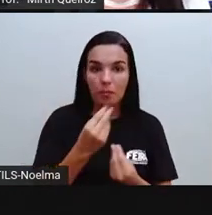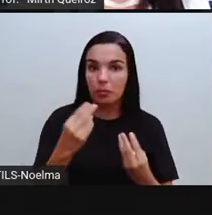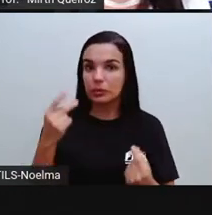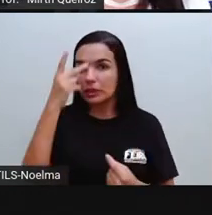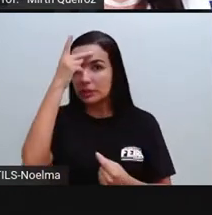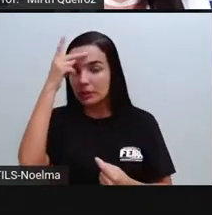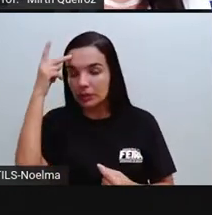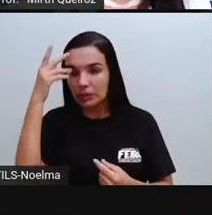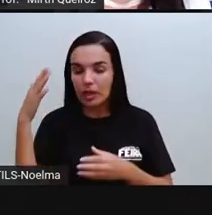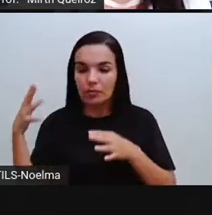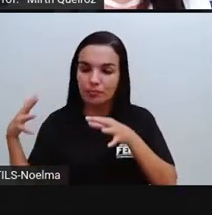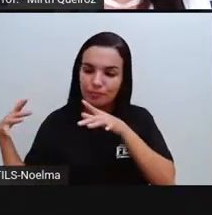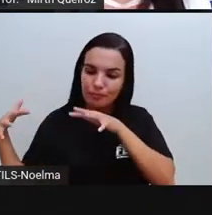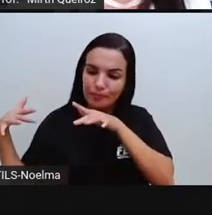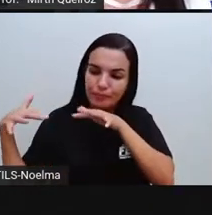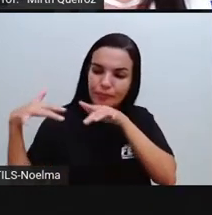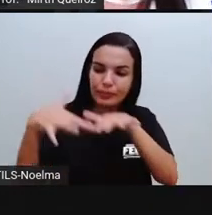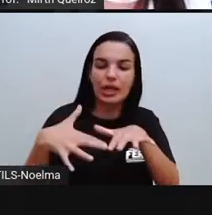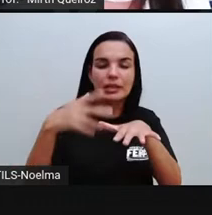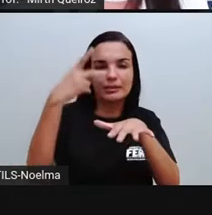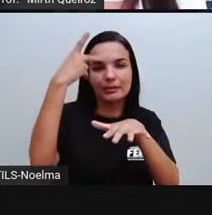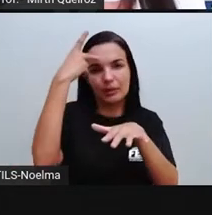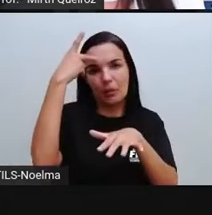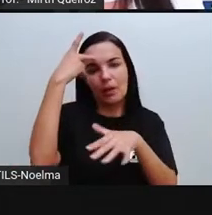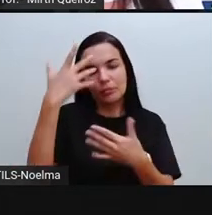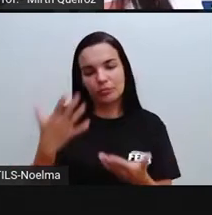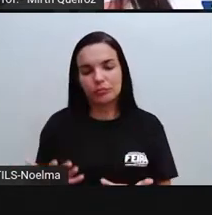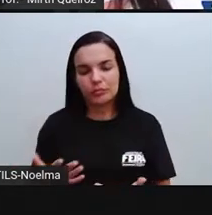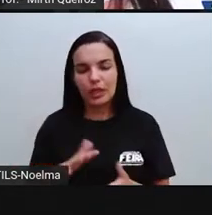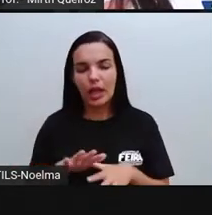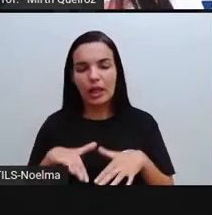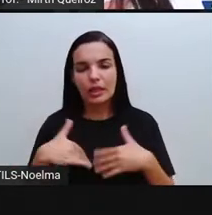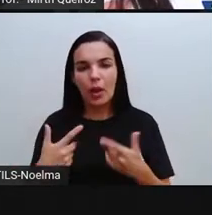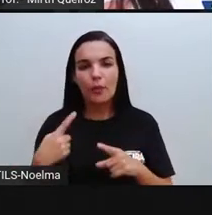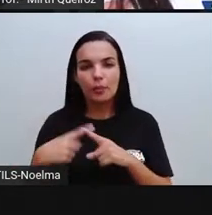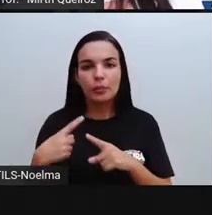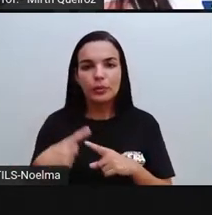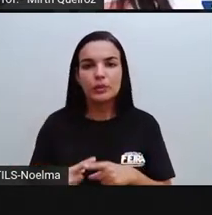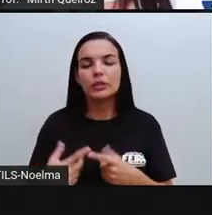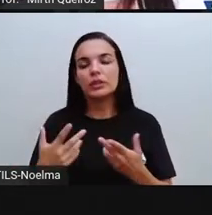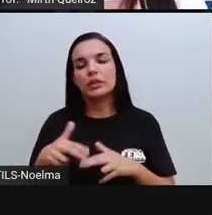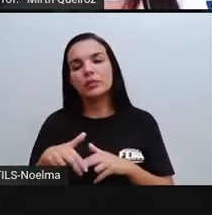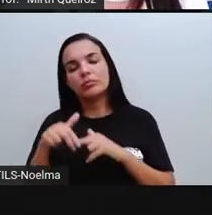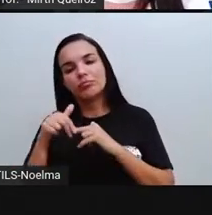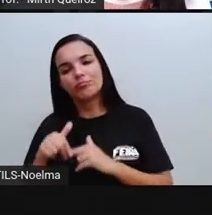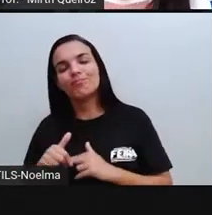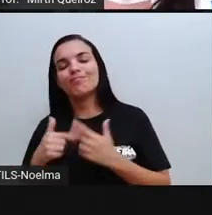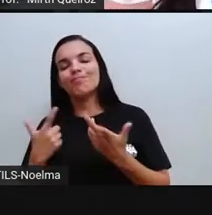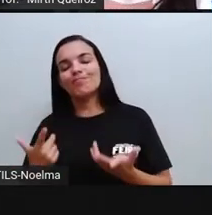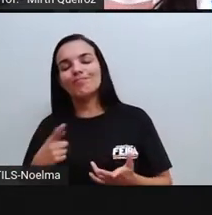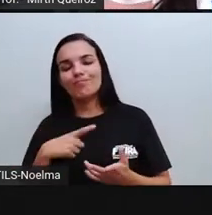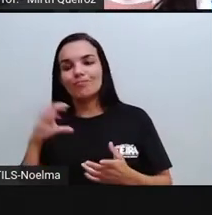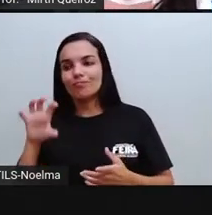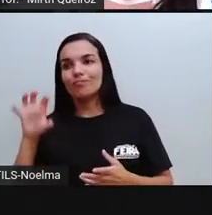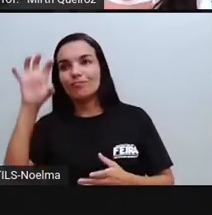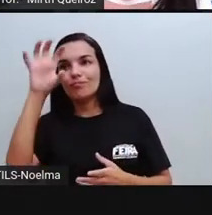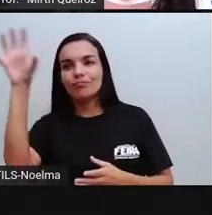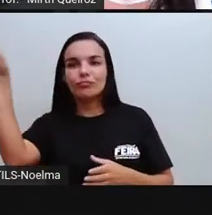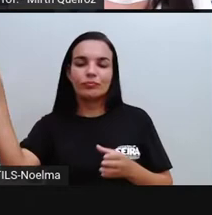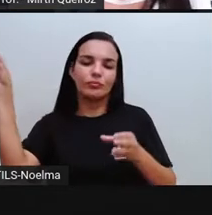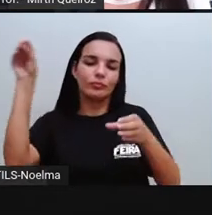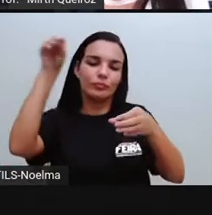região sudeste, em especial em São Paulo, as pessoas saíram das suas regiões até essa região